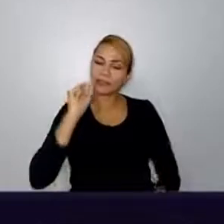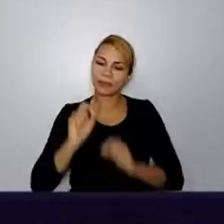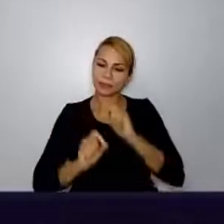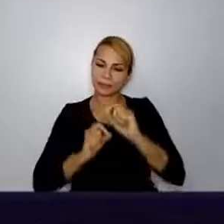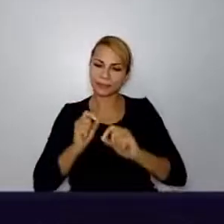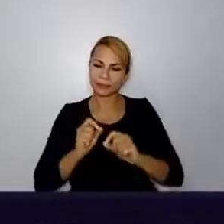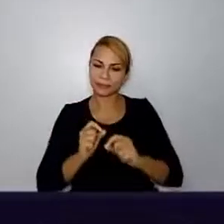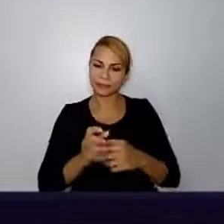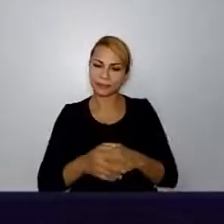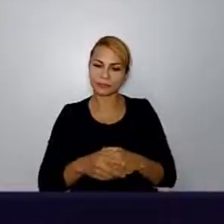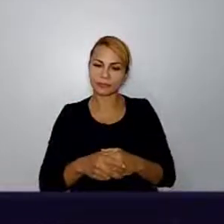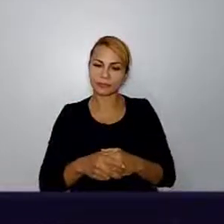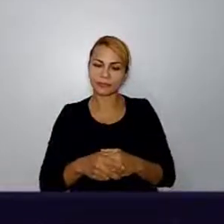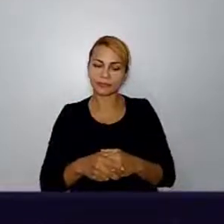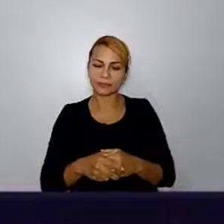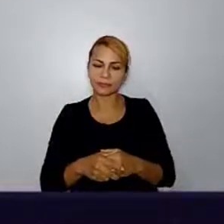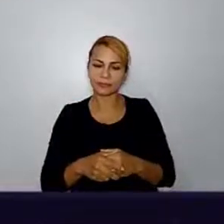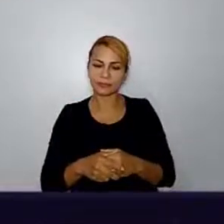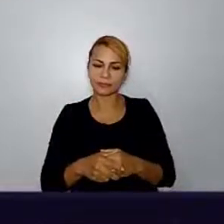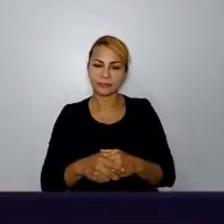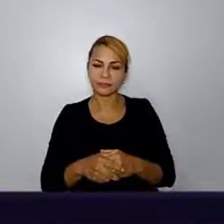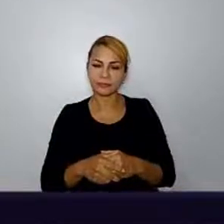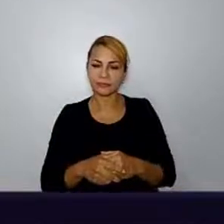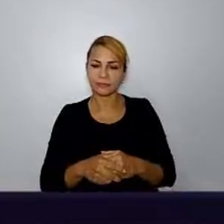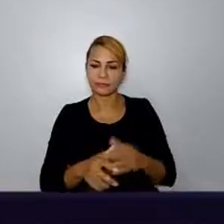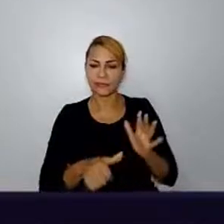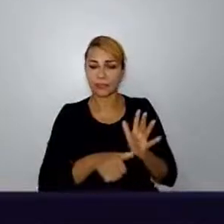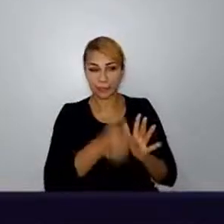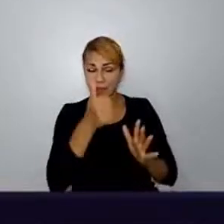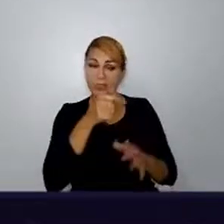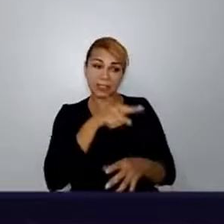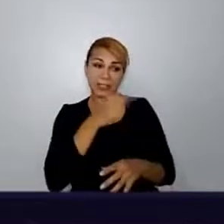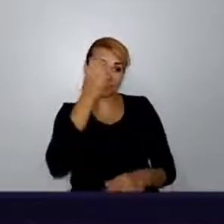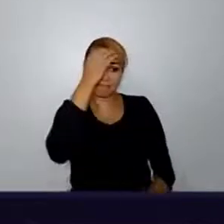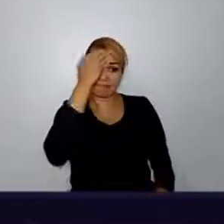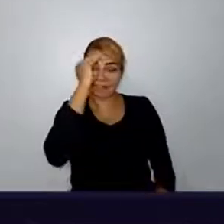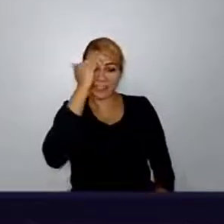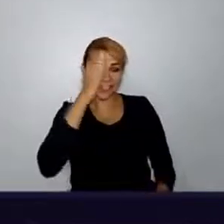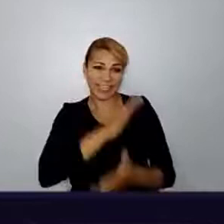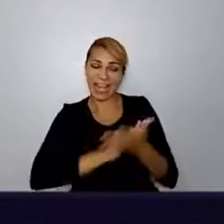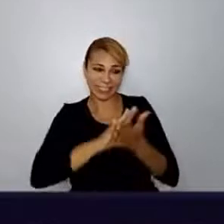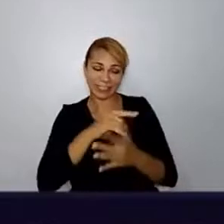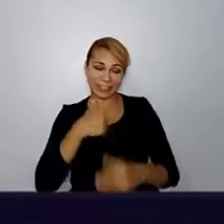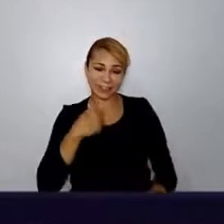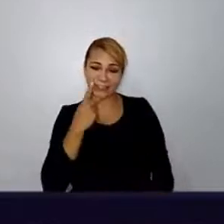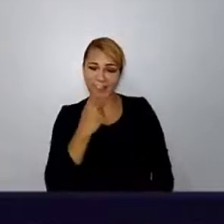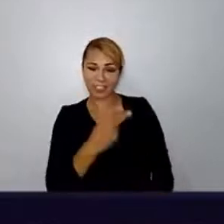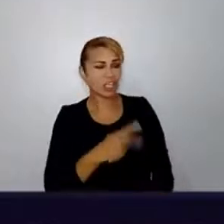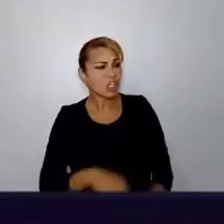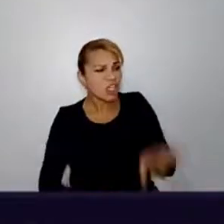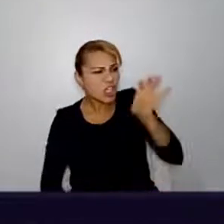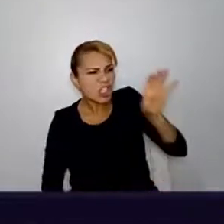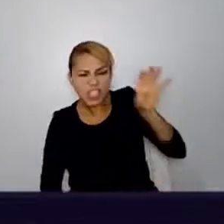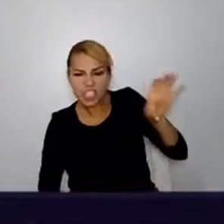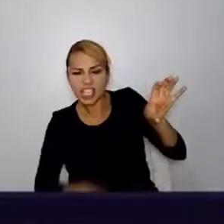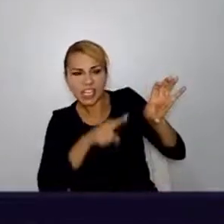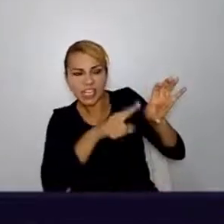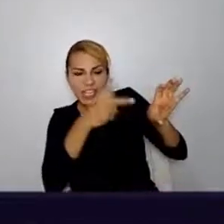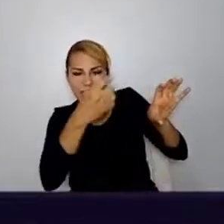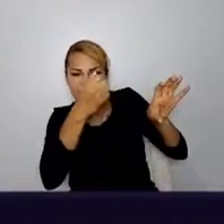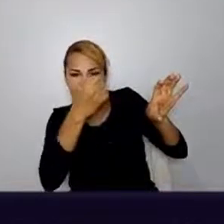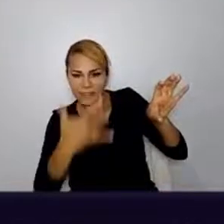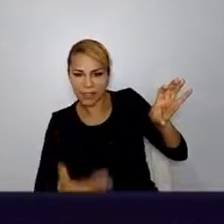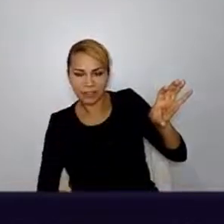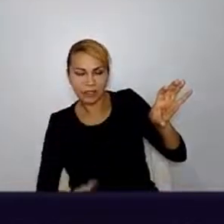Tipo, ele não, primeiro que ele não estava entendendo o que eu estava falando, e segundo, o jeito dele falar, na verdade, não é que ele estava